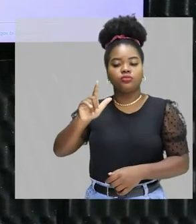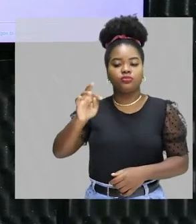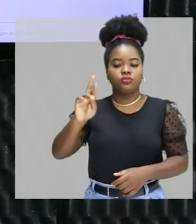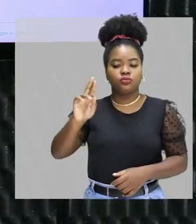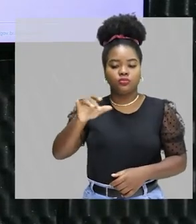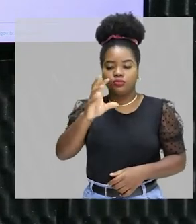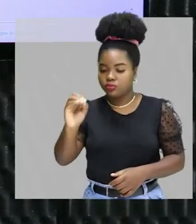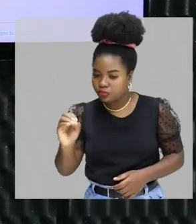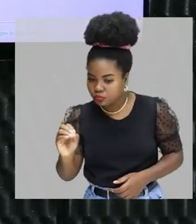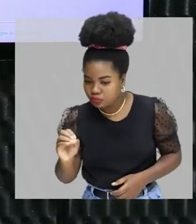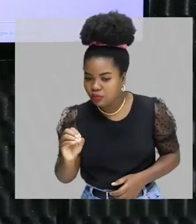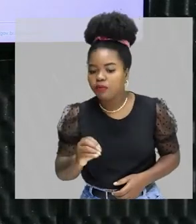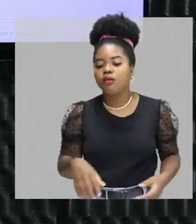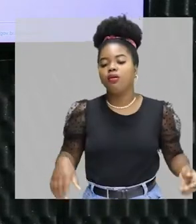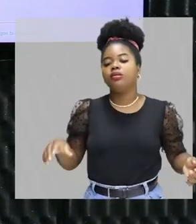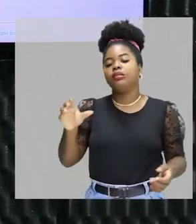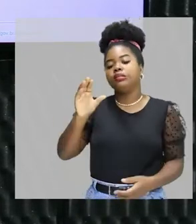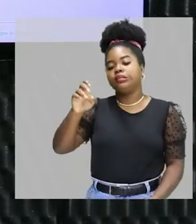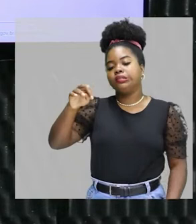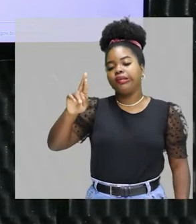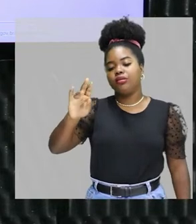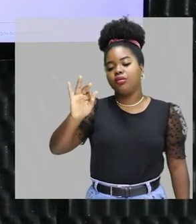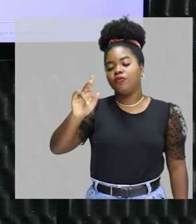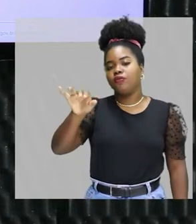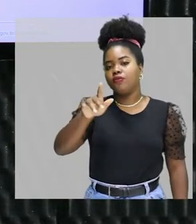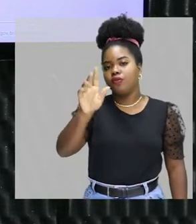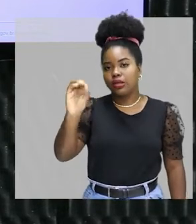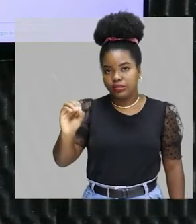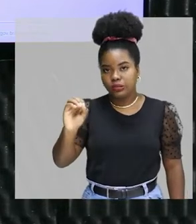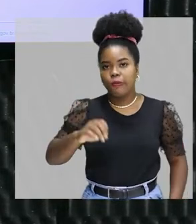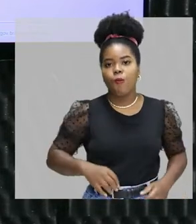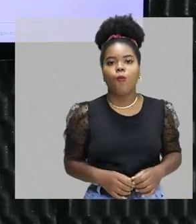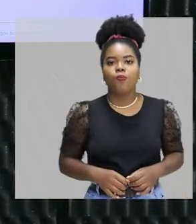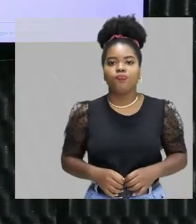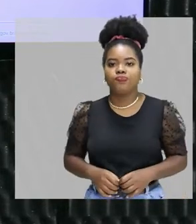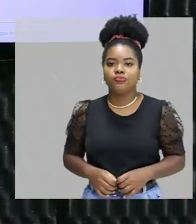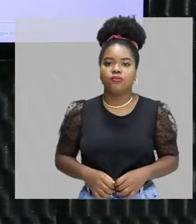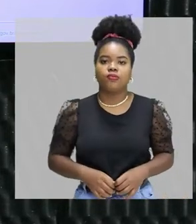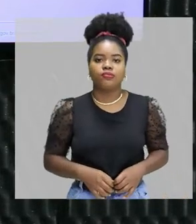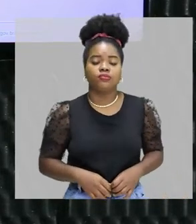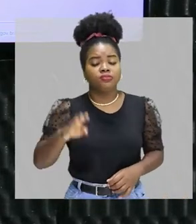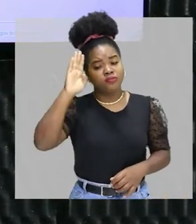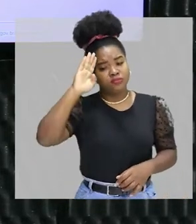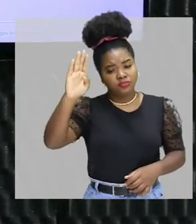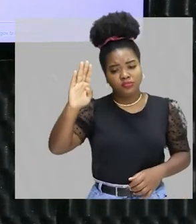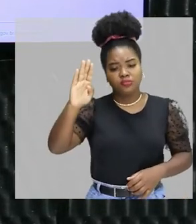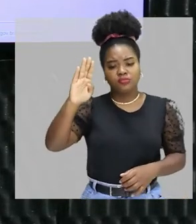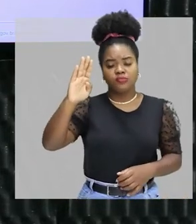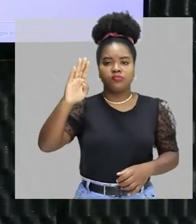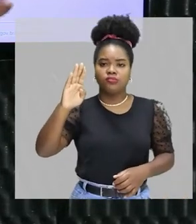fiquem atentos, filtração, e também a centrifugação. Então, aqui são as principais